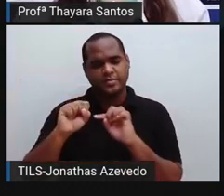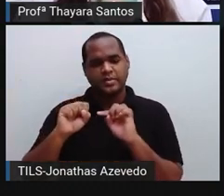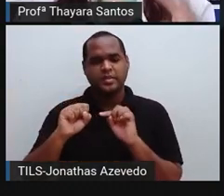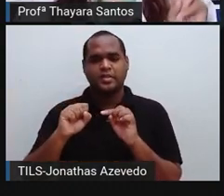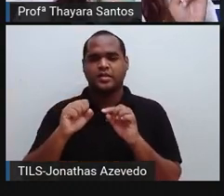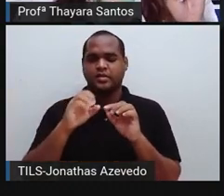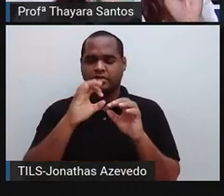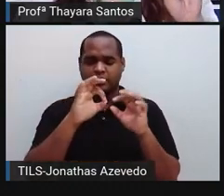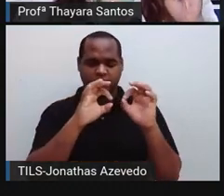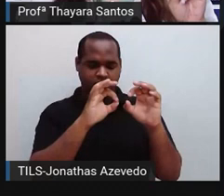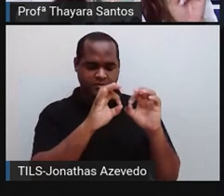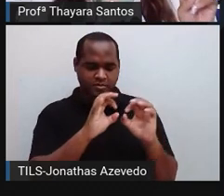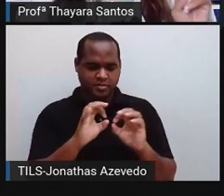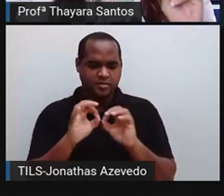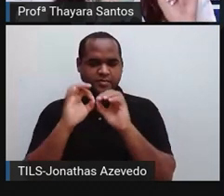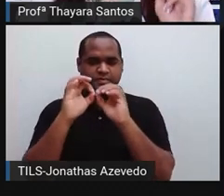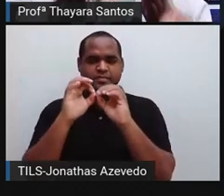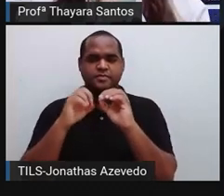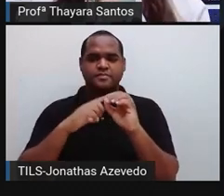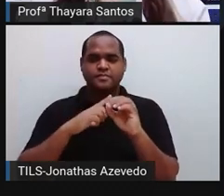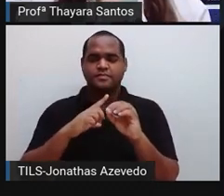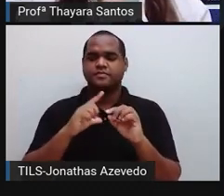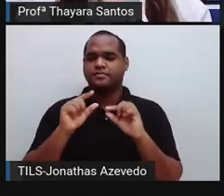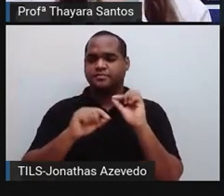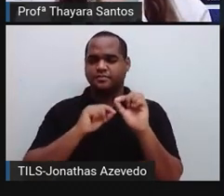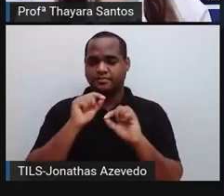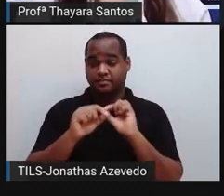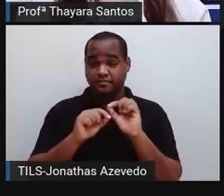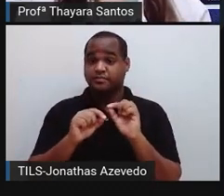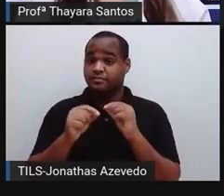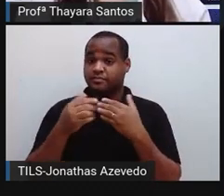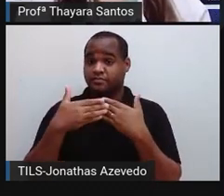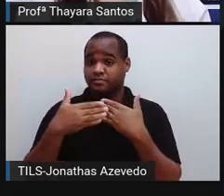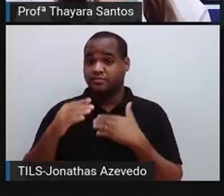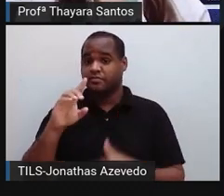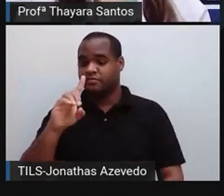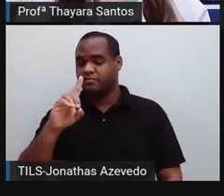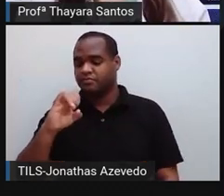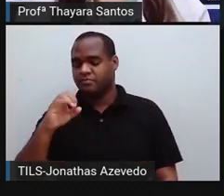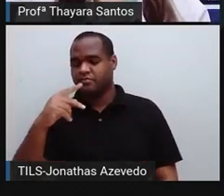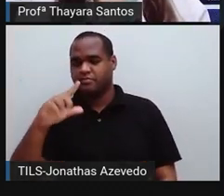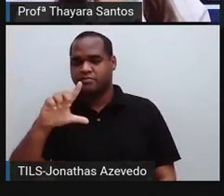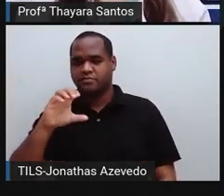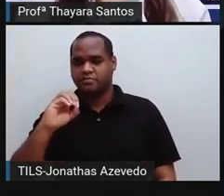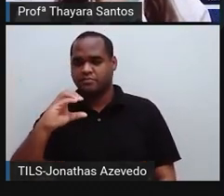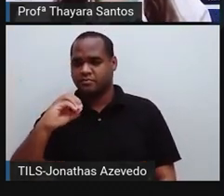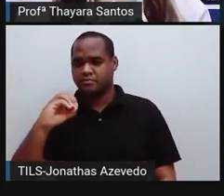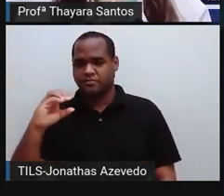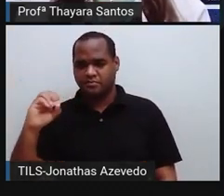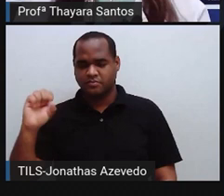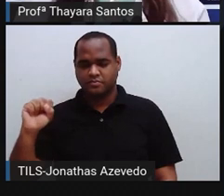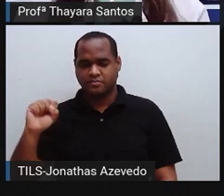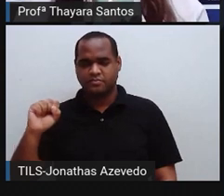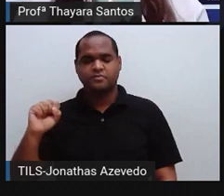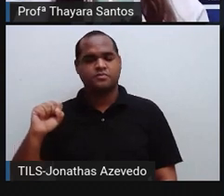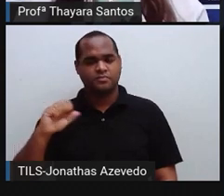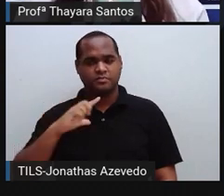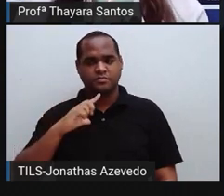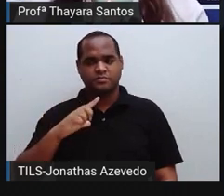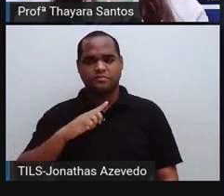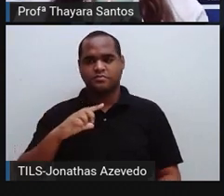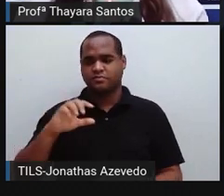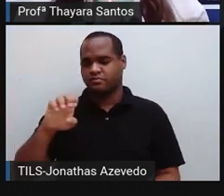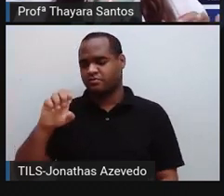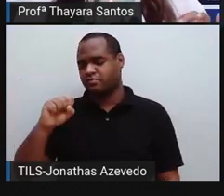bactérias que se juntam, dois cocos, e formam a estrutura que a gente chama de diplococos, que é essa daqui. Tem o esporo